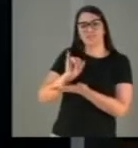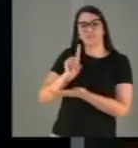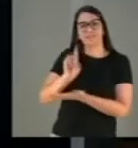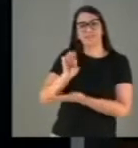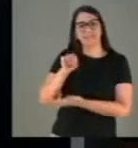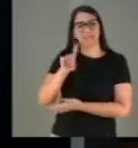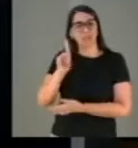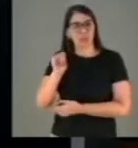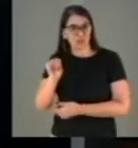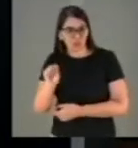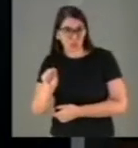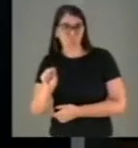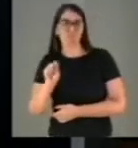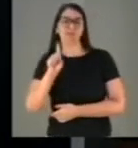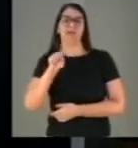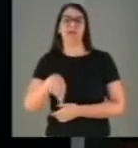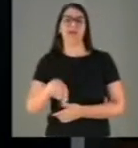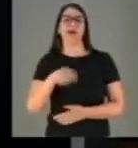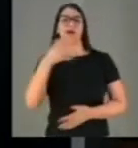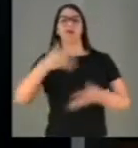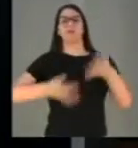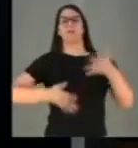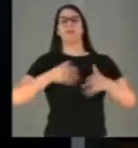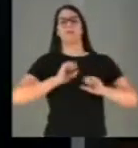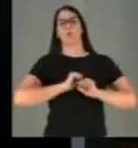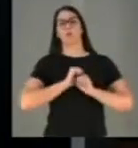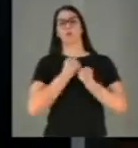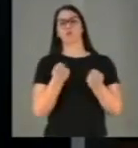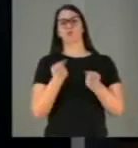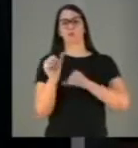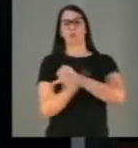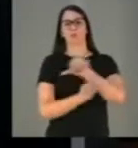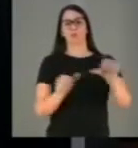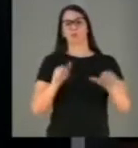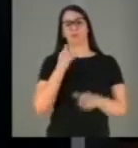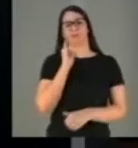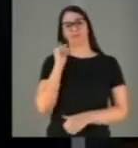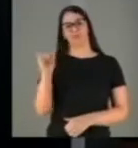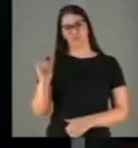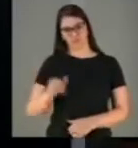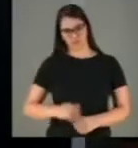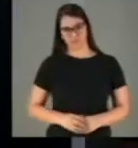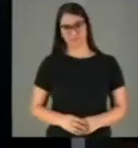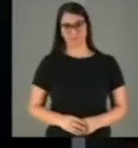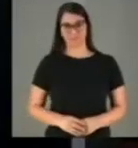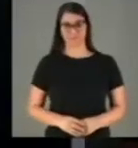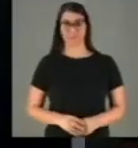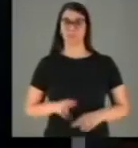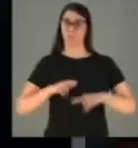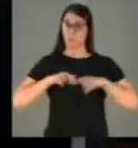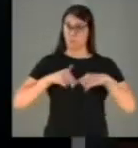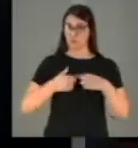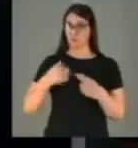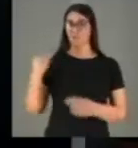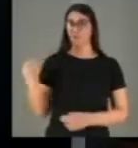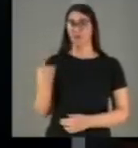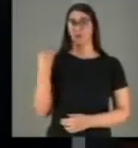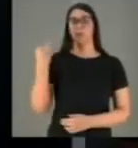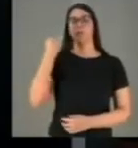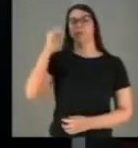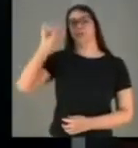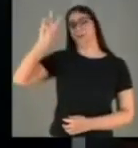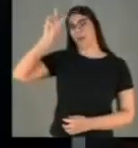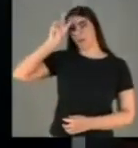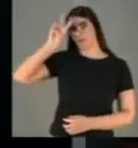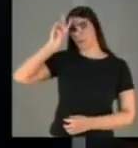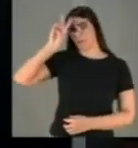finda por sabotar o esforço da transição energética. Nesse sentido, é importante relembrar